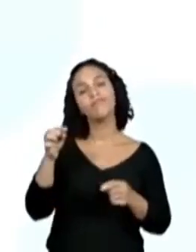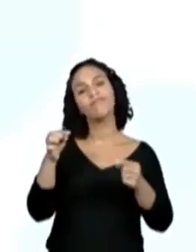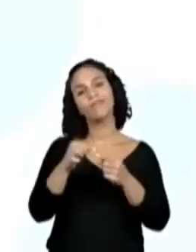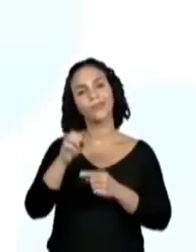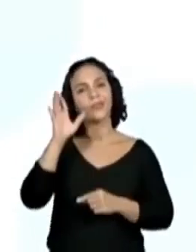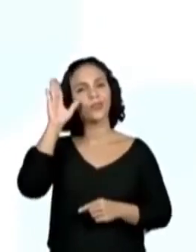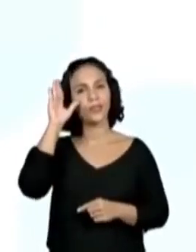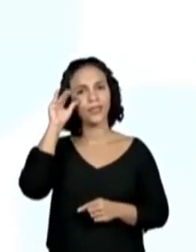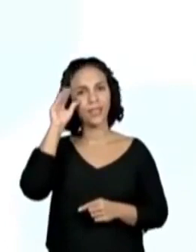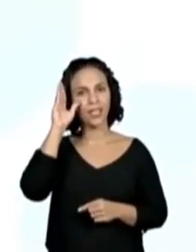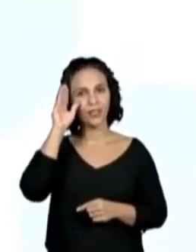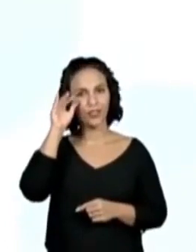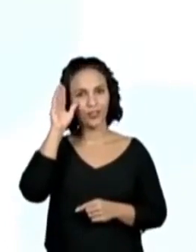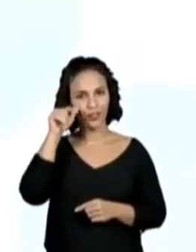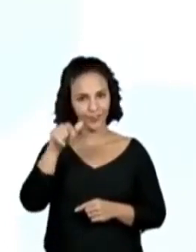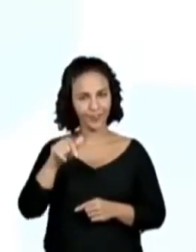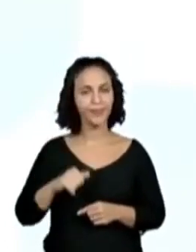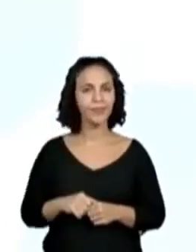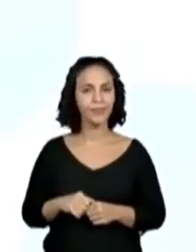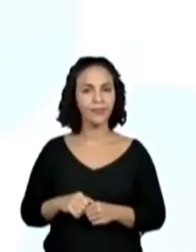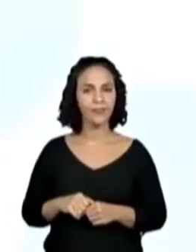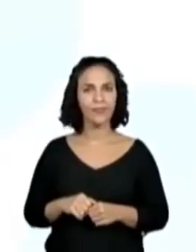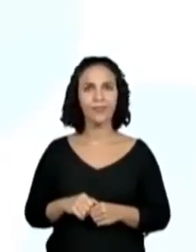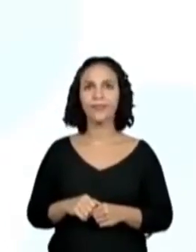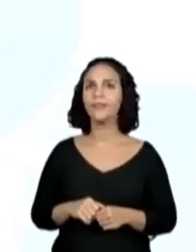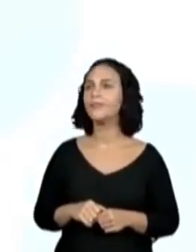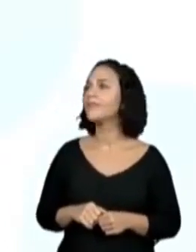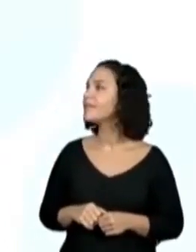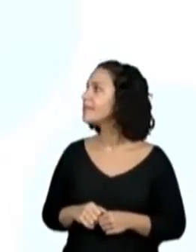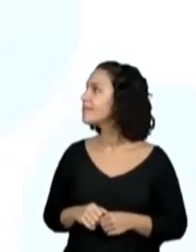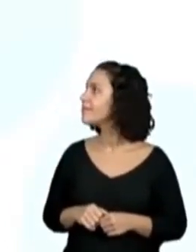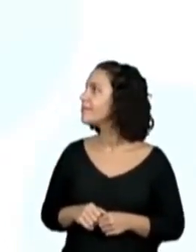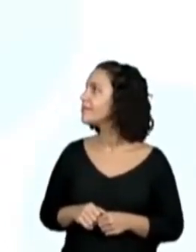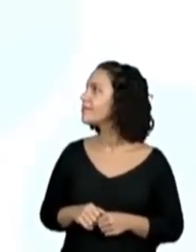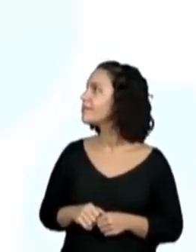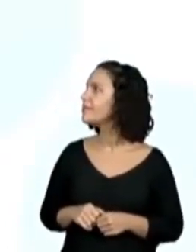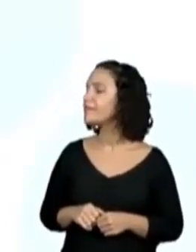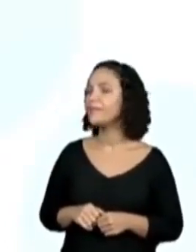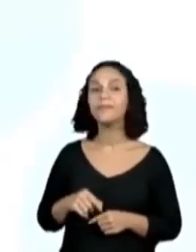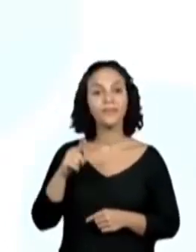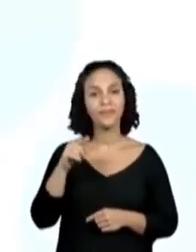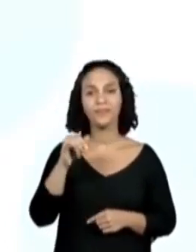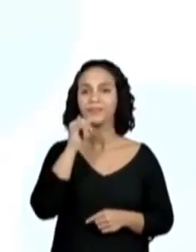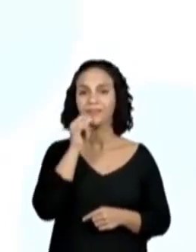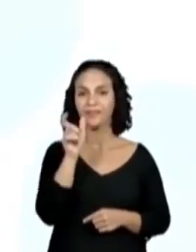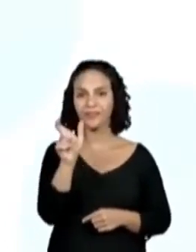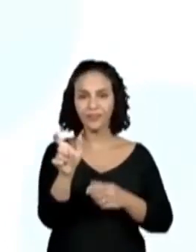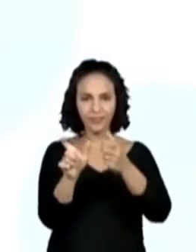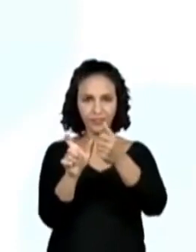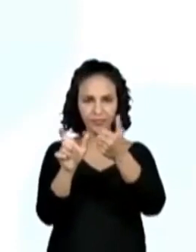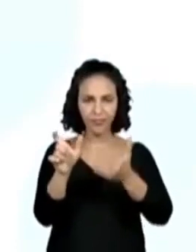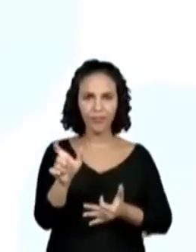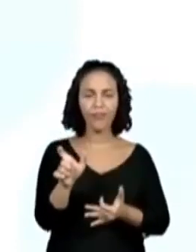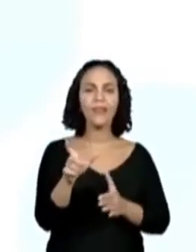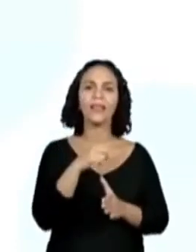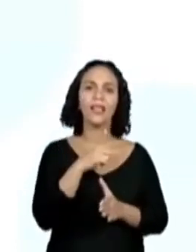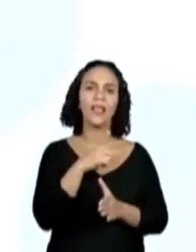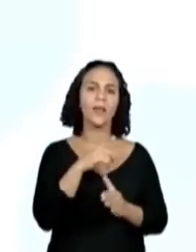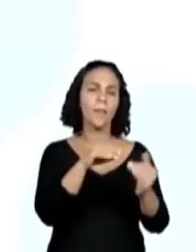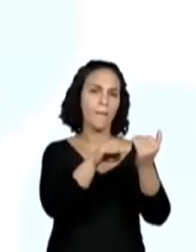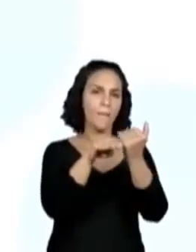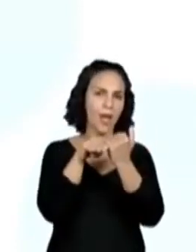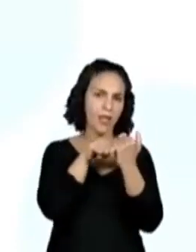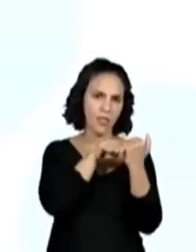Curiosidade. A gente tem também essa informação aqui. Eu tenho um verbete comum, tá, gente? Ó, não tô